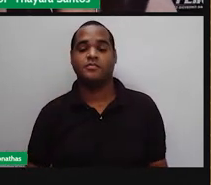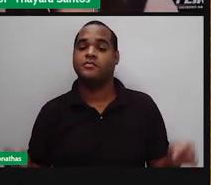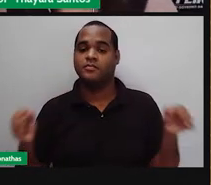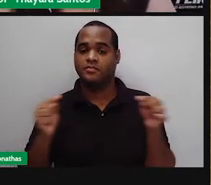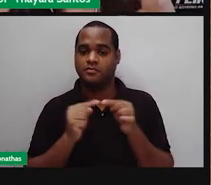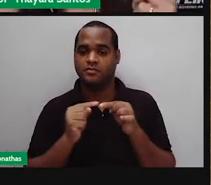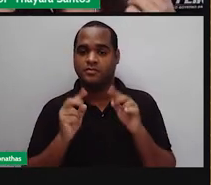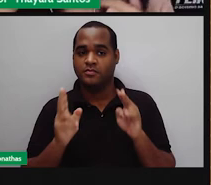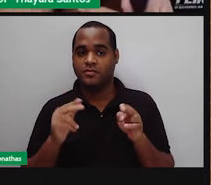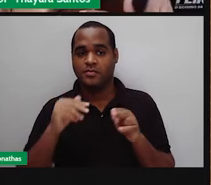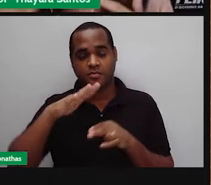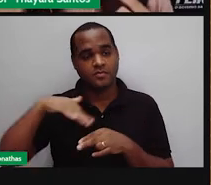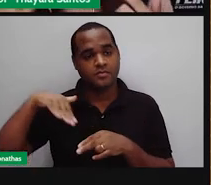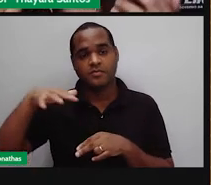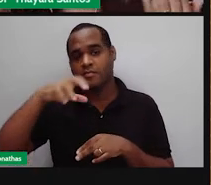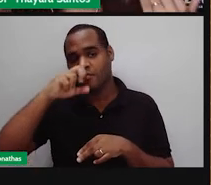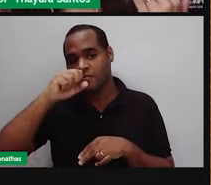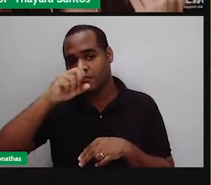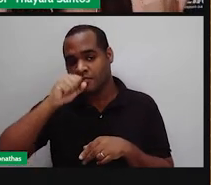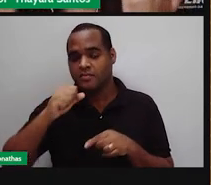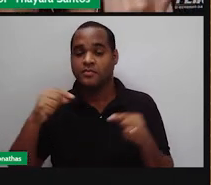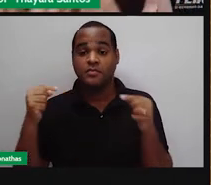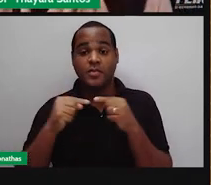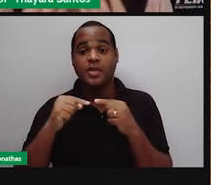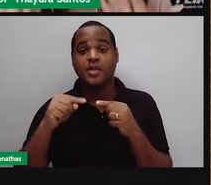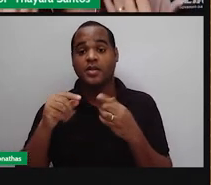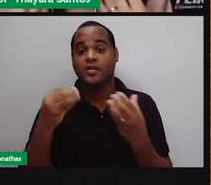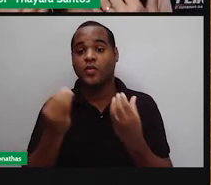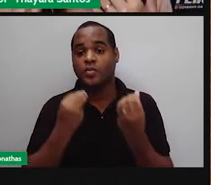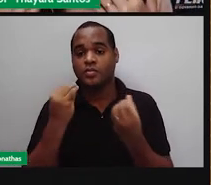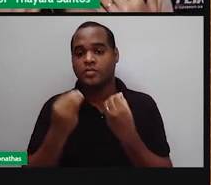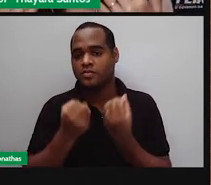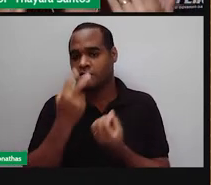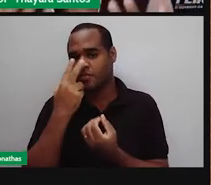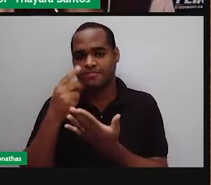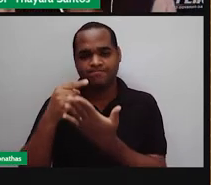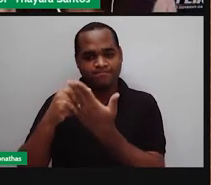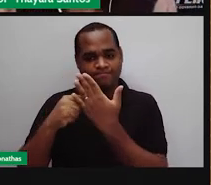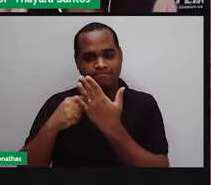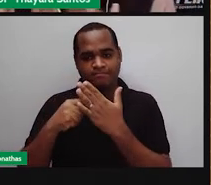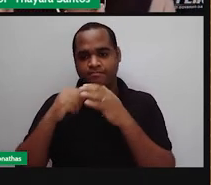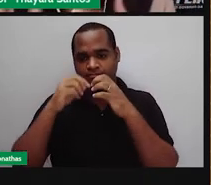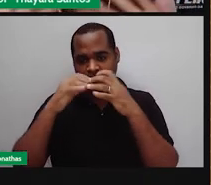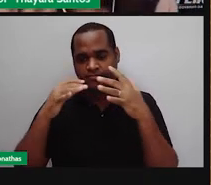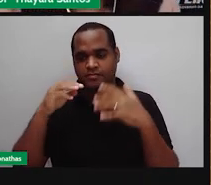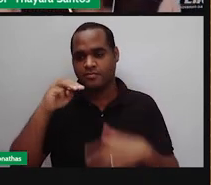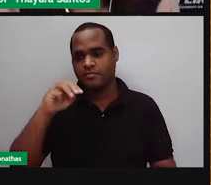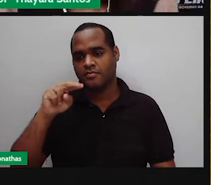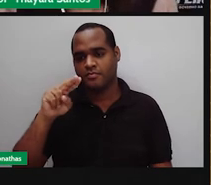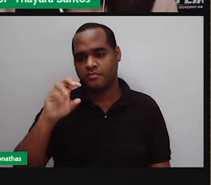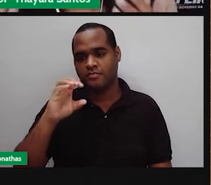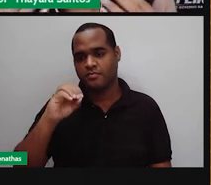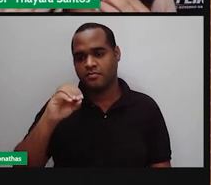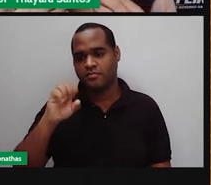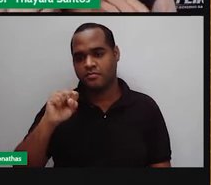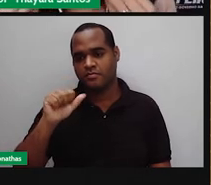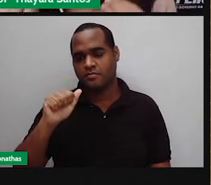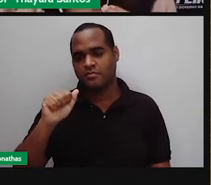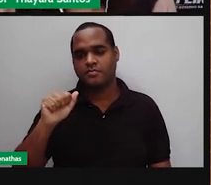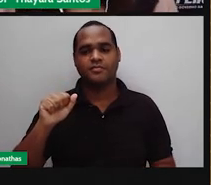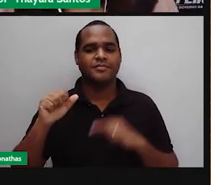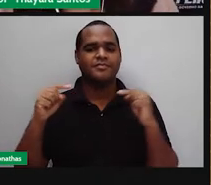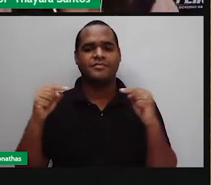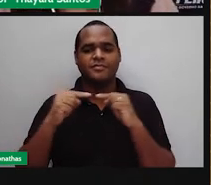Então, essa região do nosso olfato, ela é coberta por uma membrana que a gente chama de mucosa. Essa